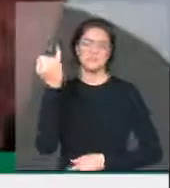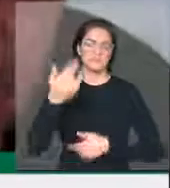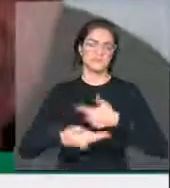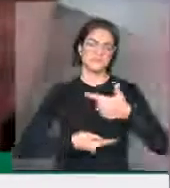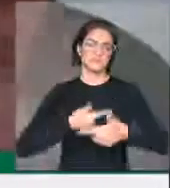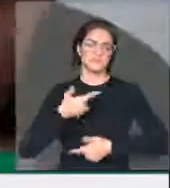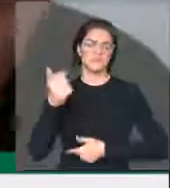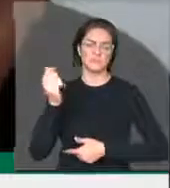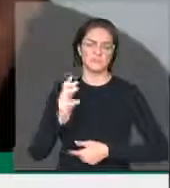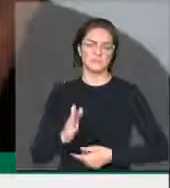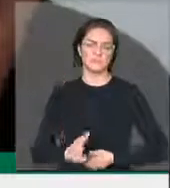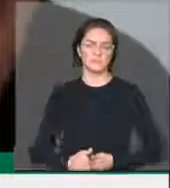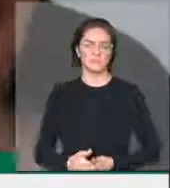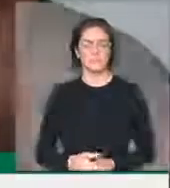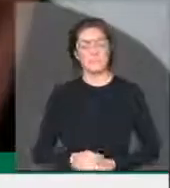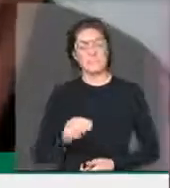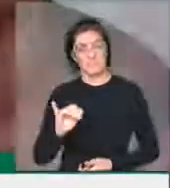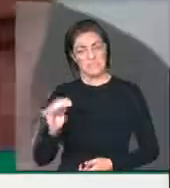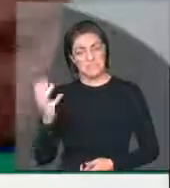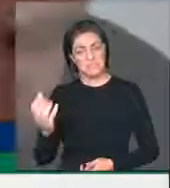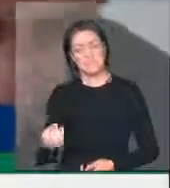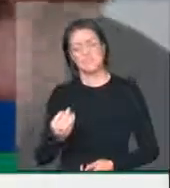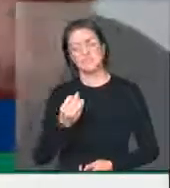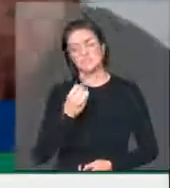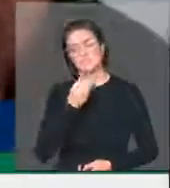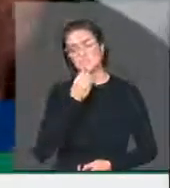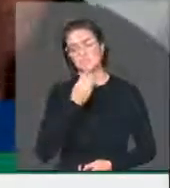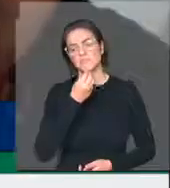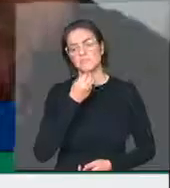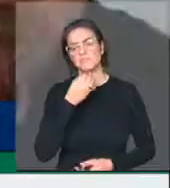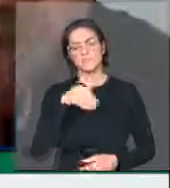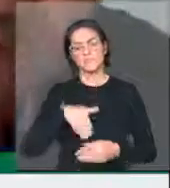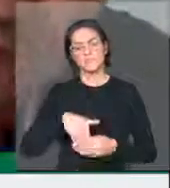que o relator aquecesse isso, presidente, mas orientação é sim, obrigado. Obrigado.